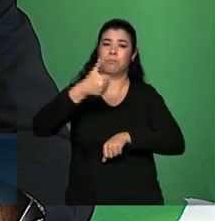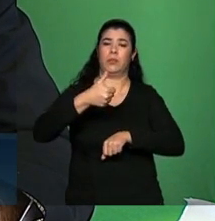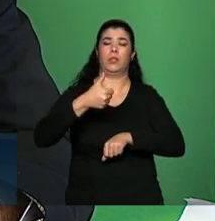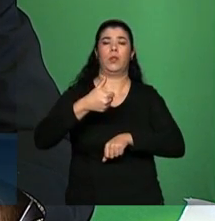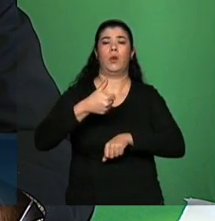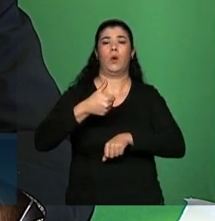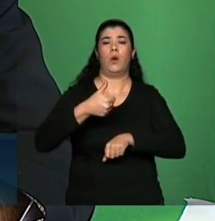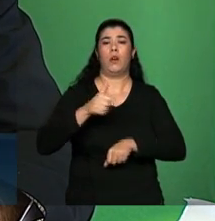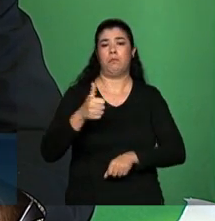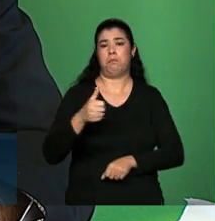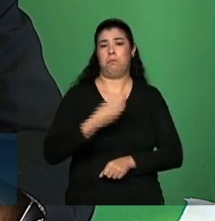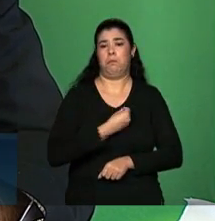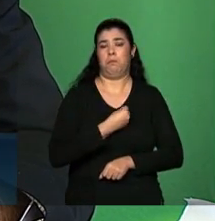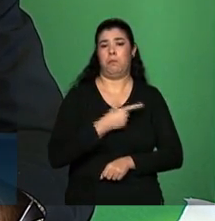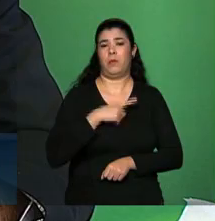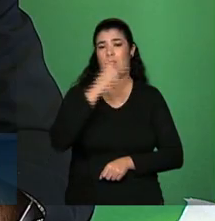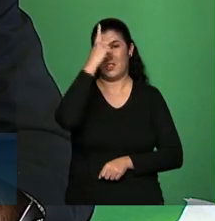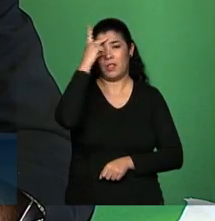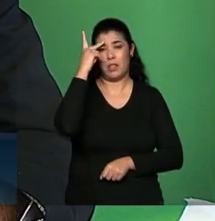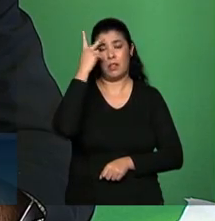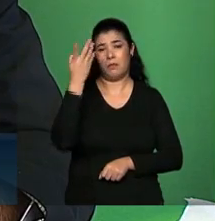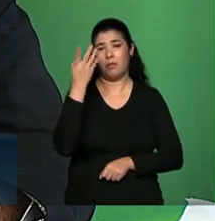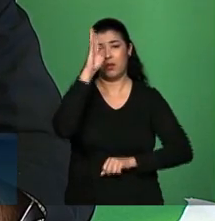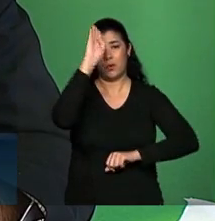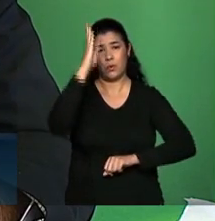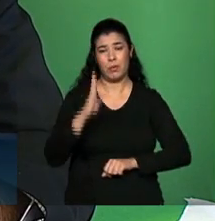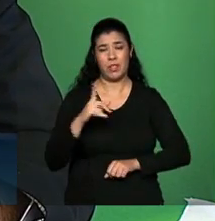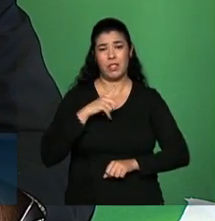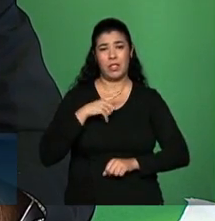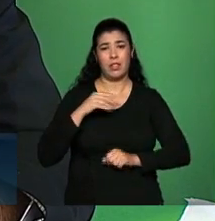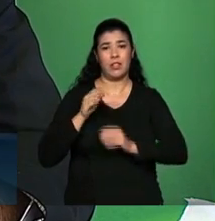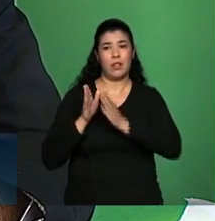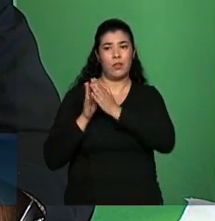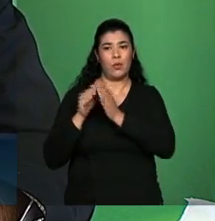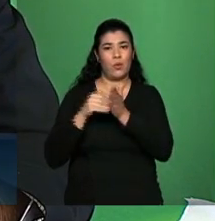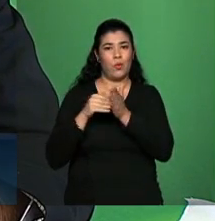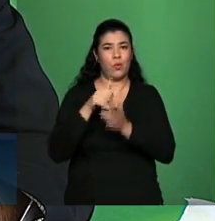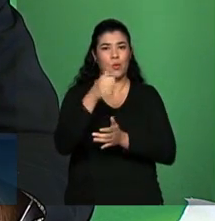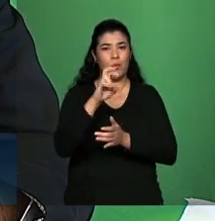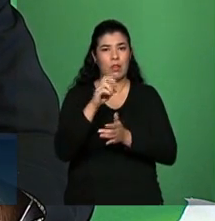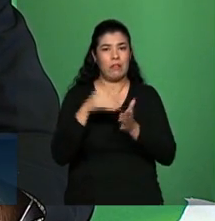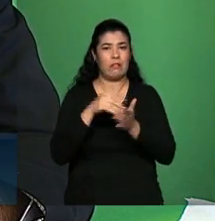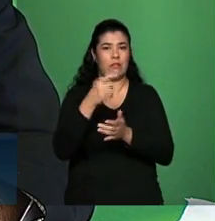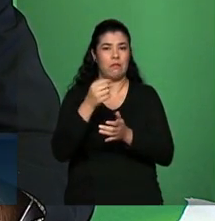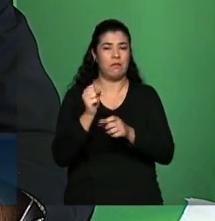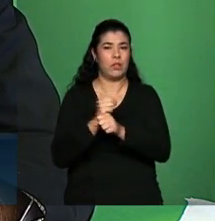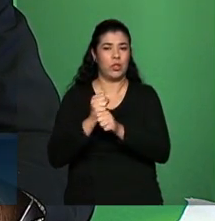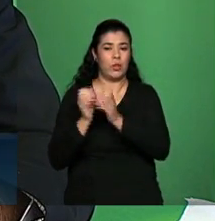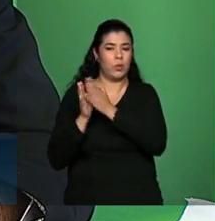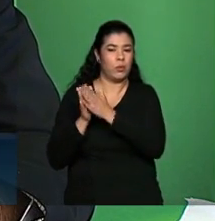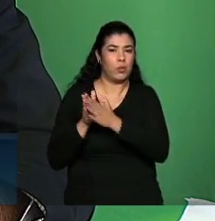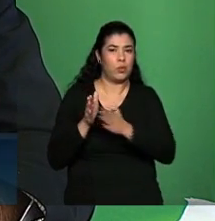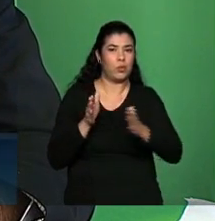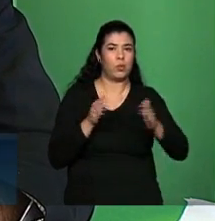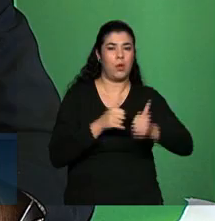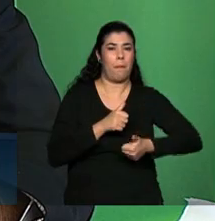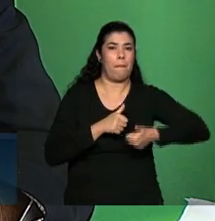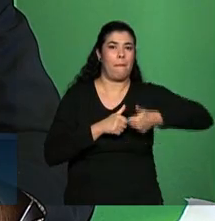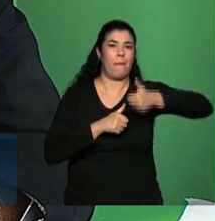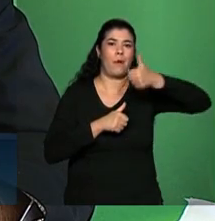qualidade de vida que o Brasil tem tido nos últimos 15, 20 anos. Essa é a realidade que a gente está trabalhando.